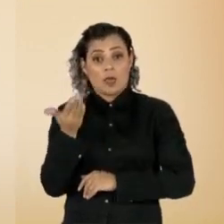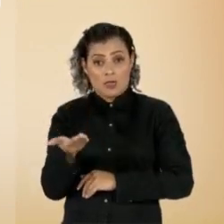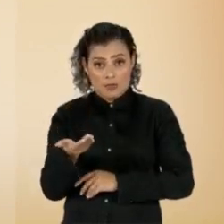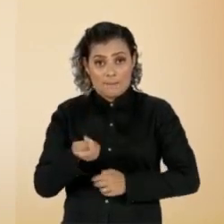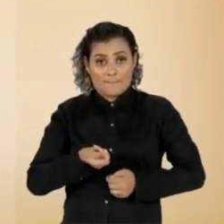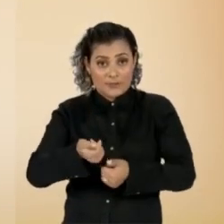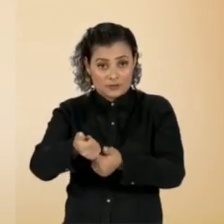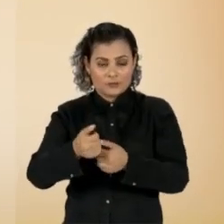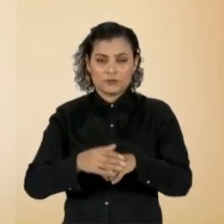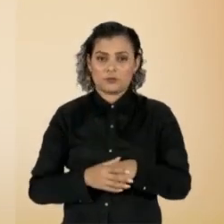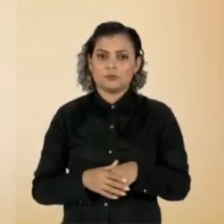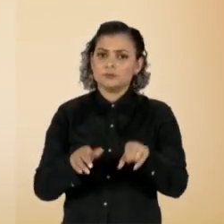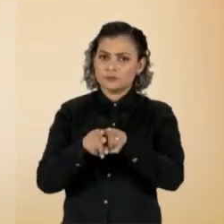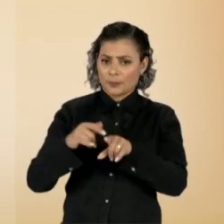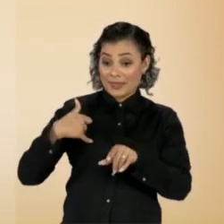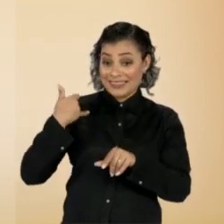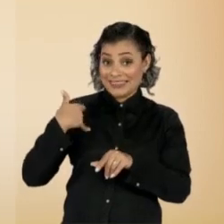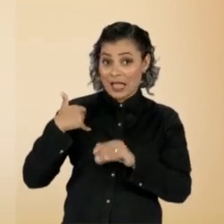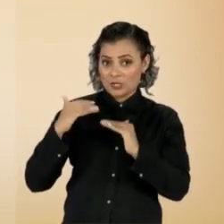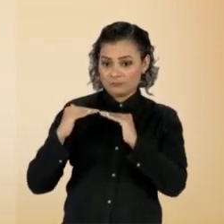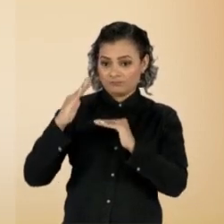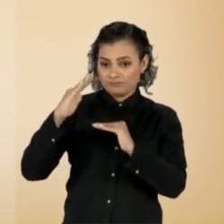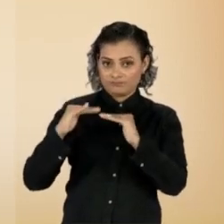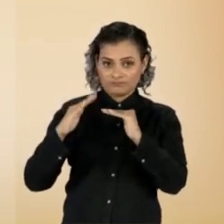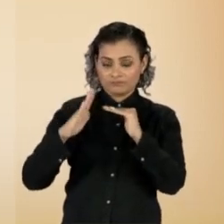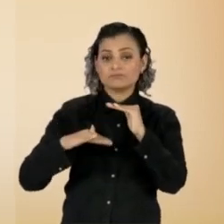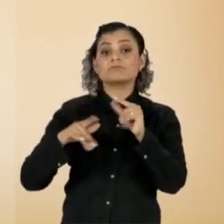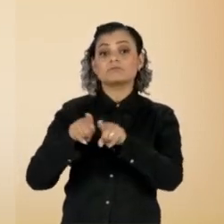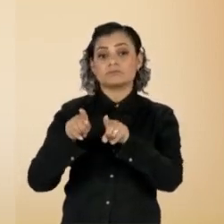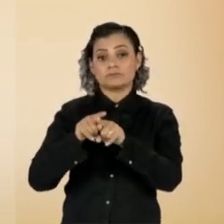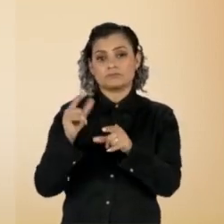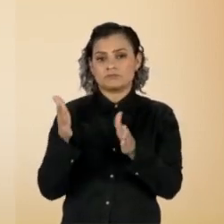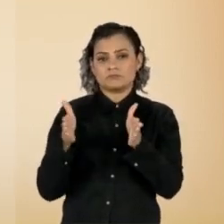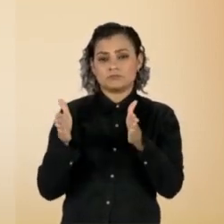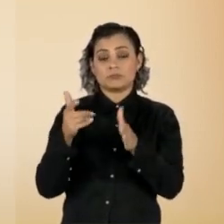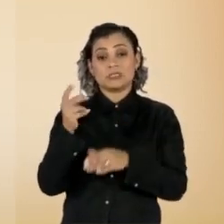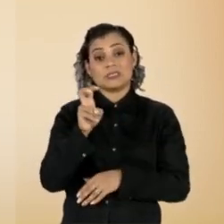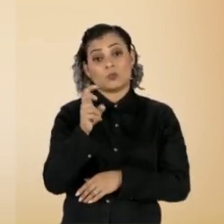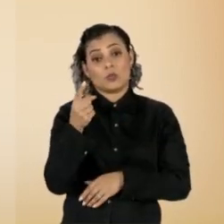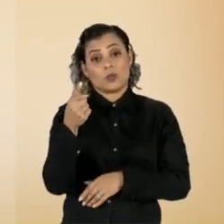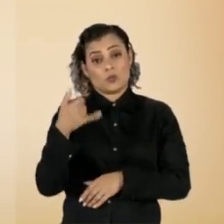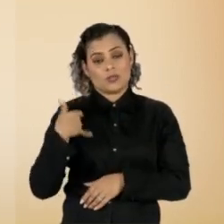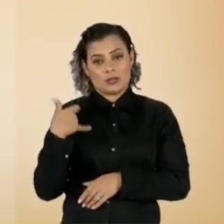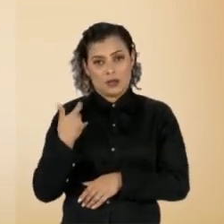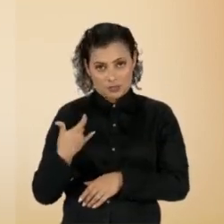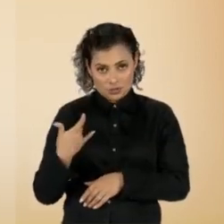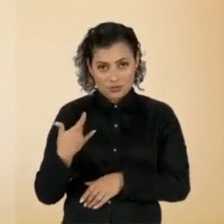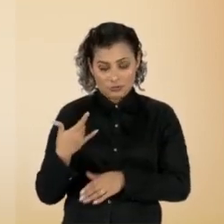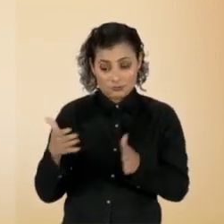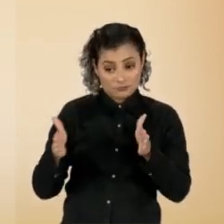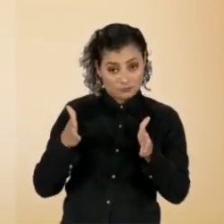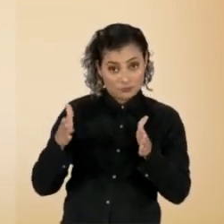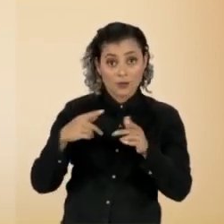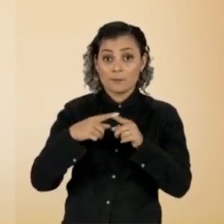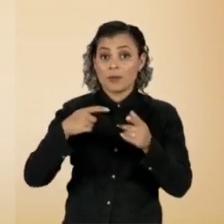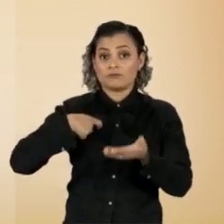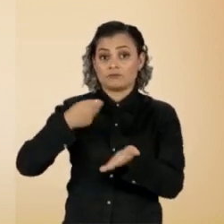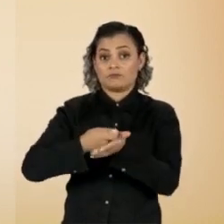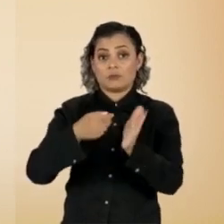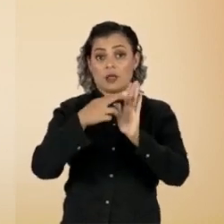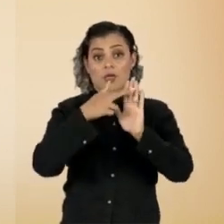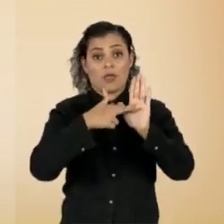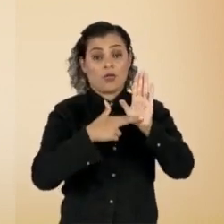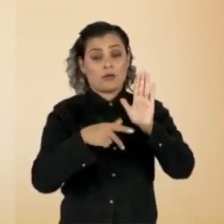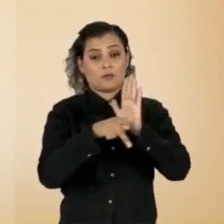Ministério também esclarece que a idade média de ingresso na reserva está na faixa dos 51 anos, isso devido a exigências da atividade